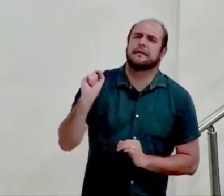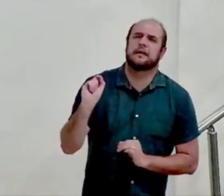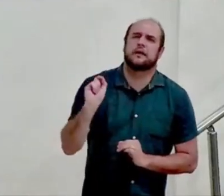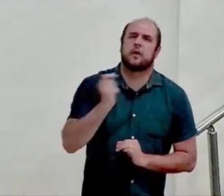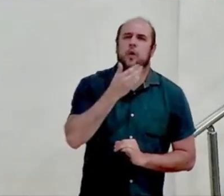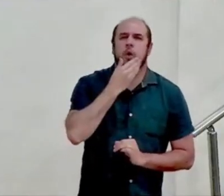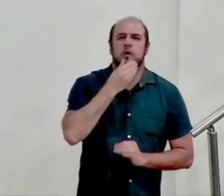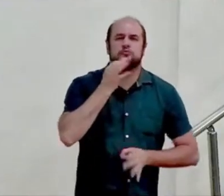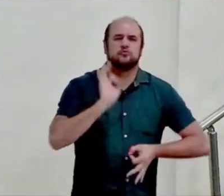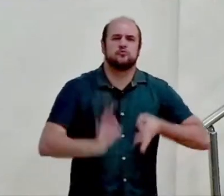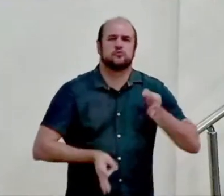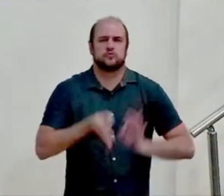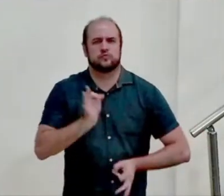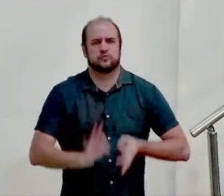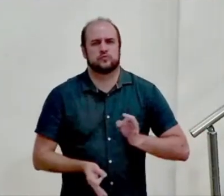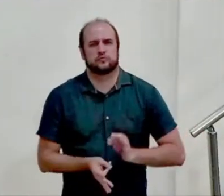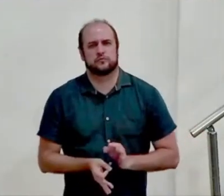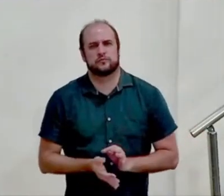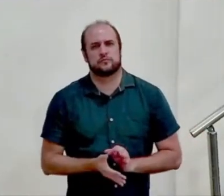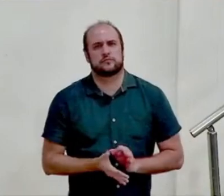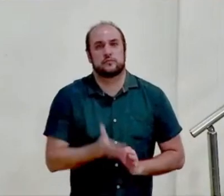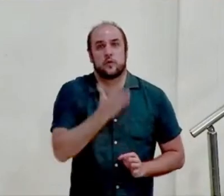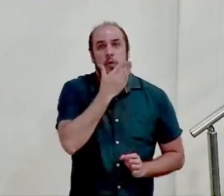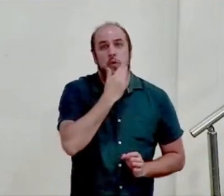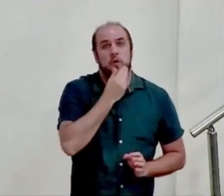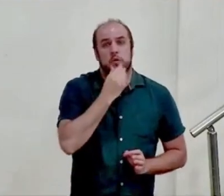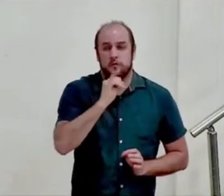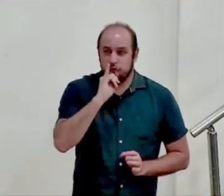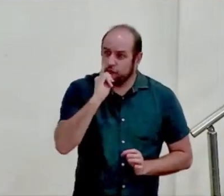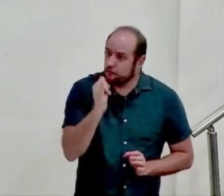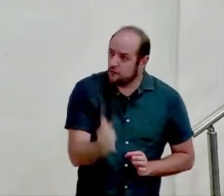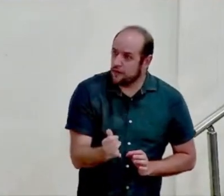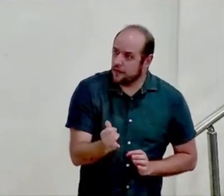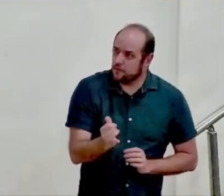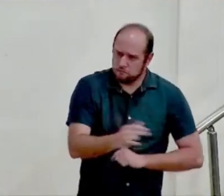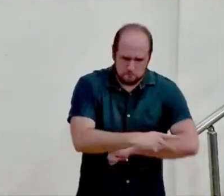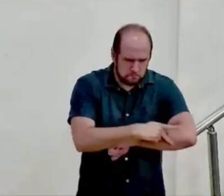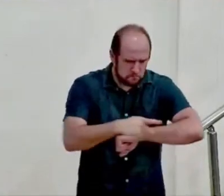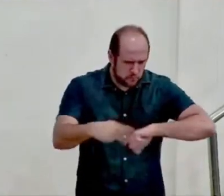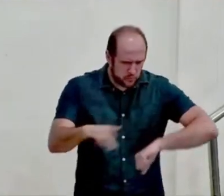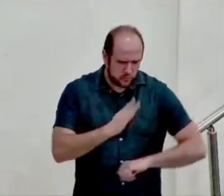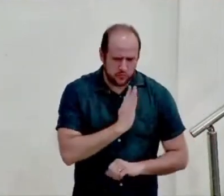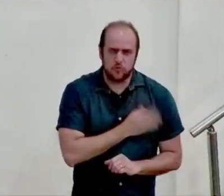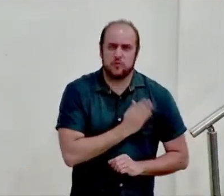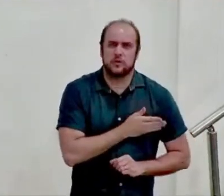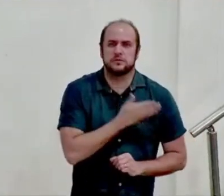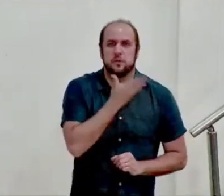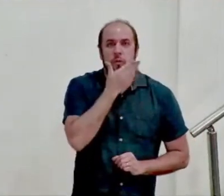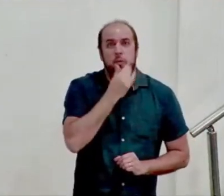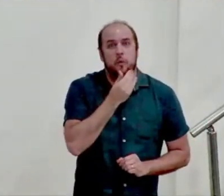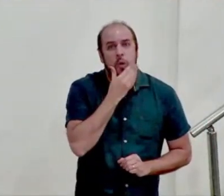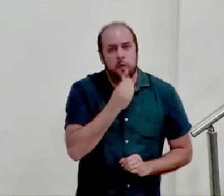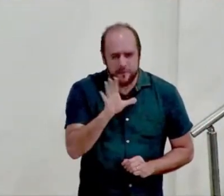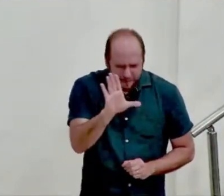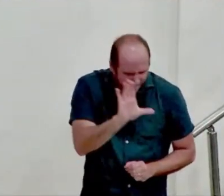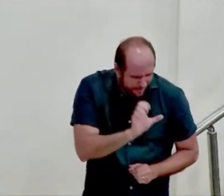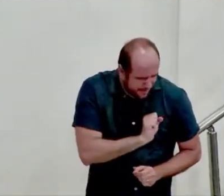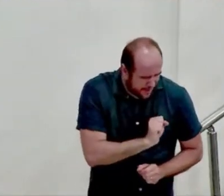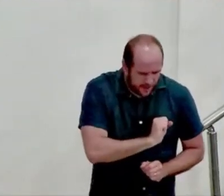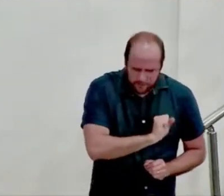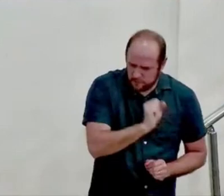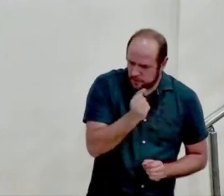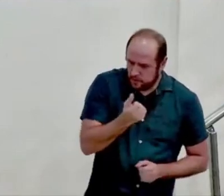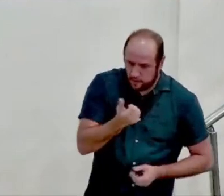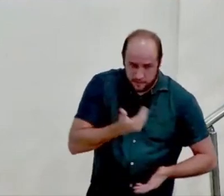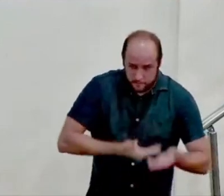salmo fala ele é um homem que diz a escritura que é puro de coração ele é um homem que ama o próximo de todas as